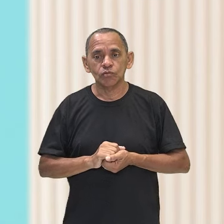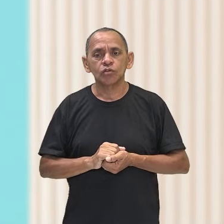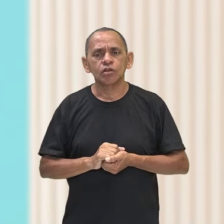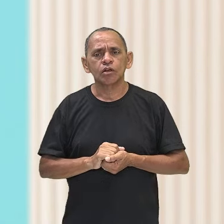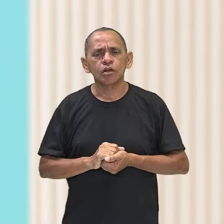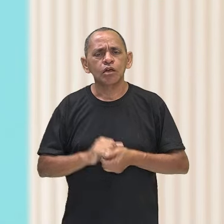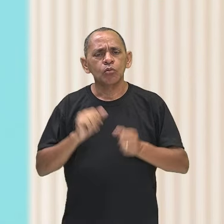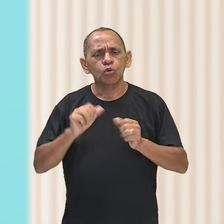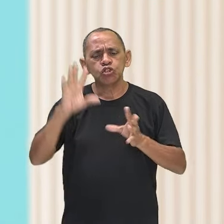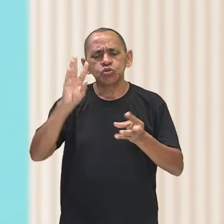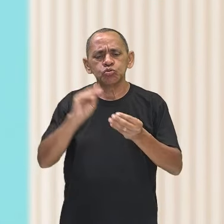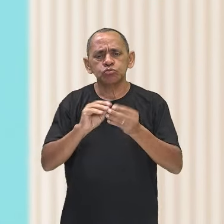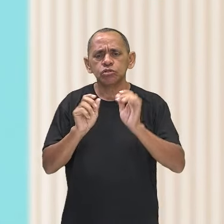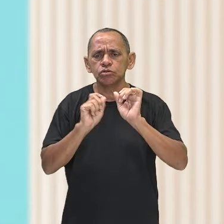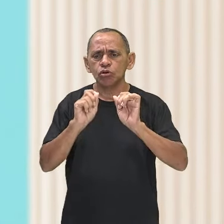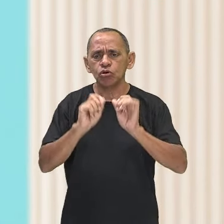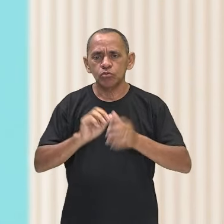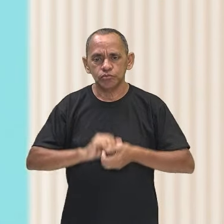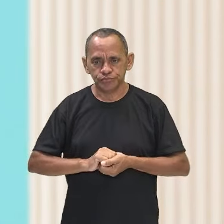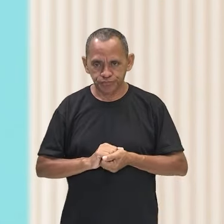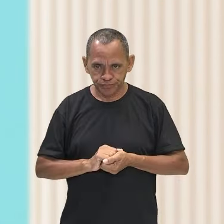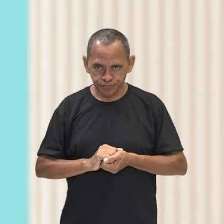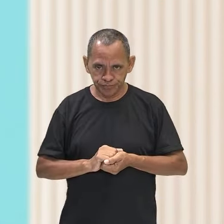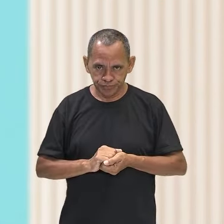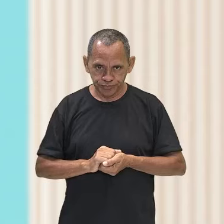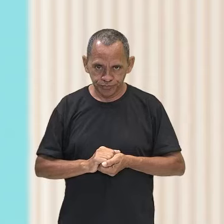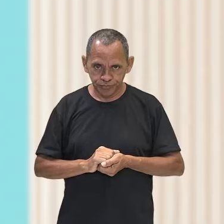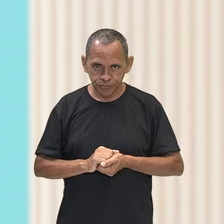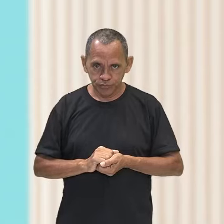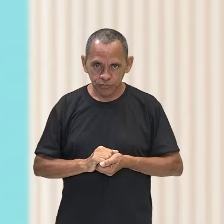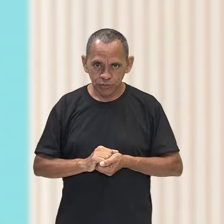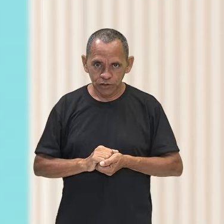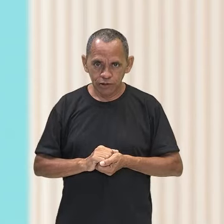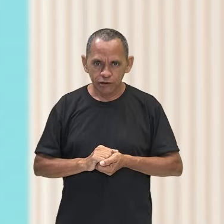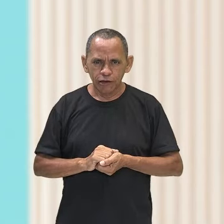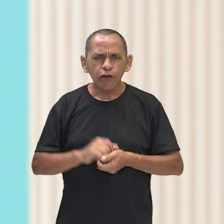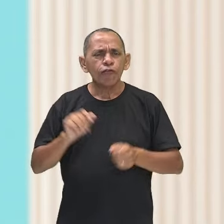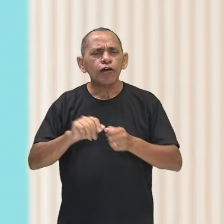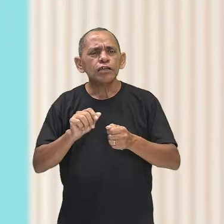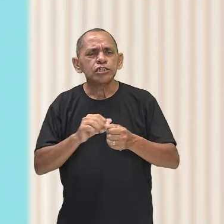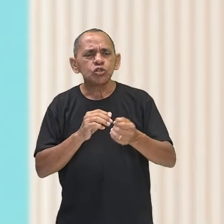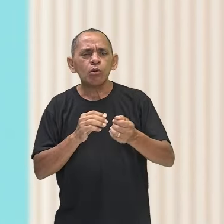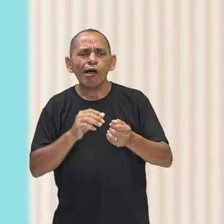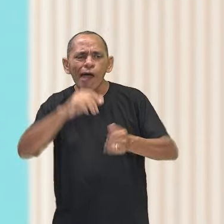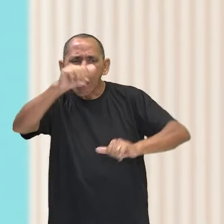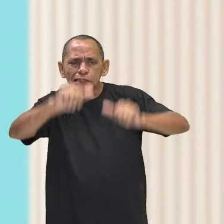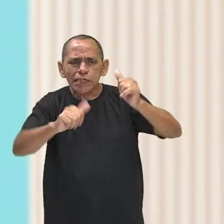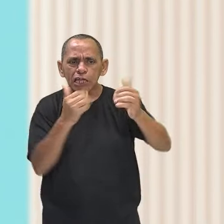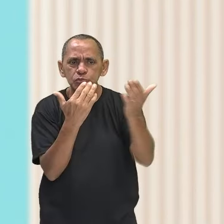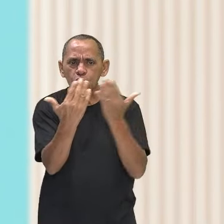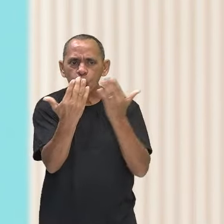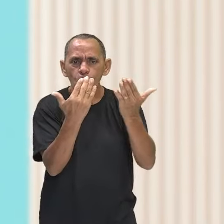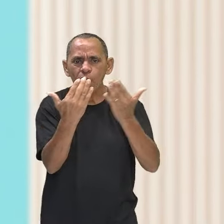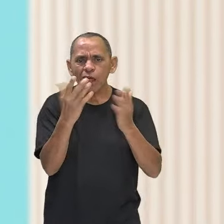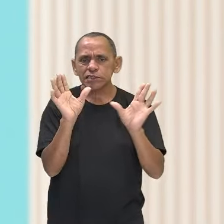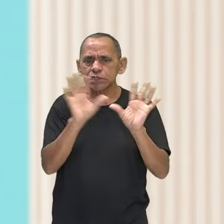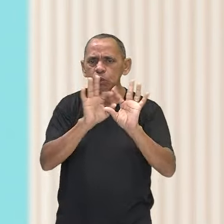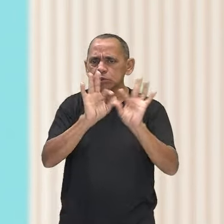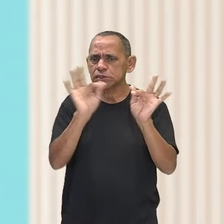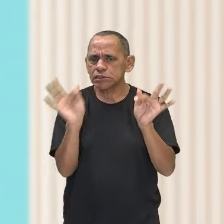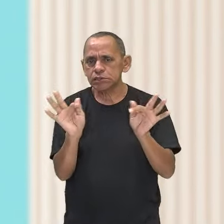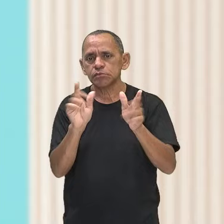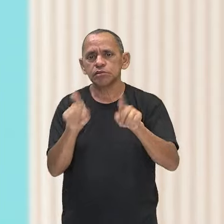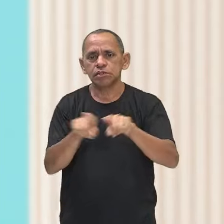resumir, né? Fazer uma análise mais simplificada dessas duas